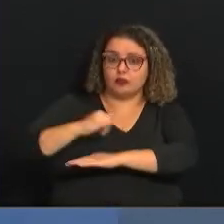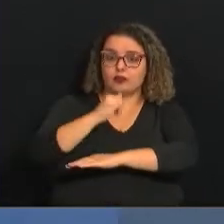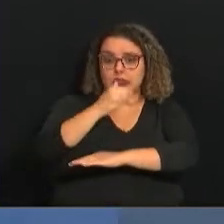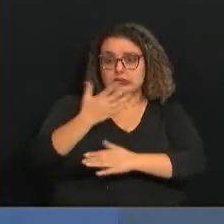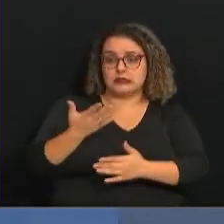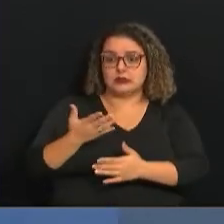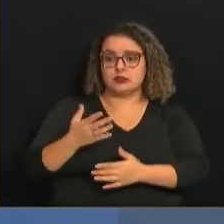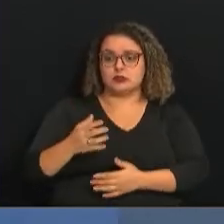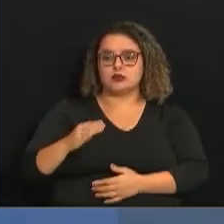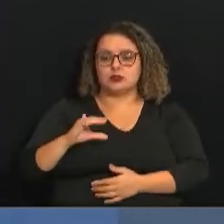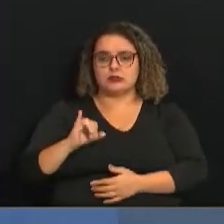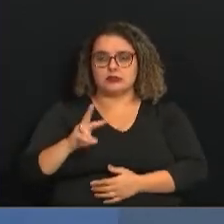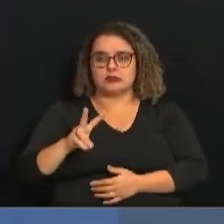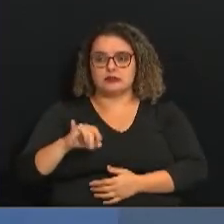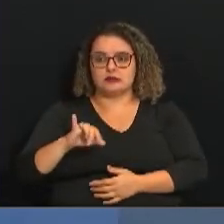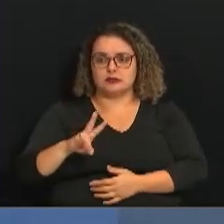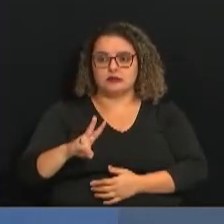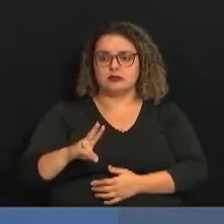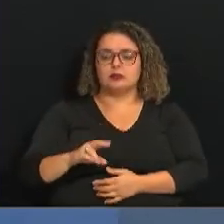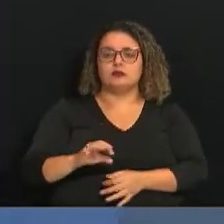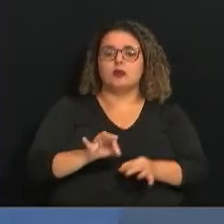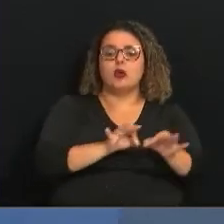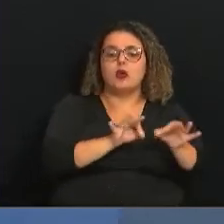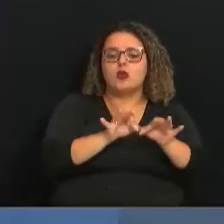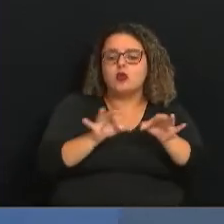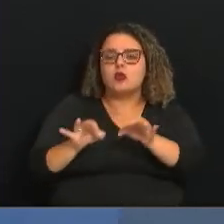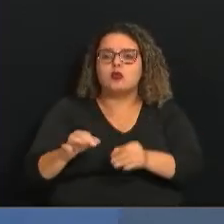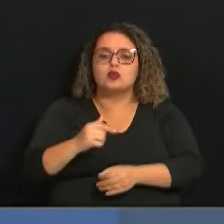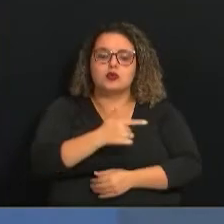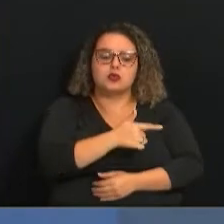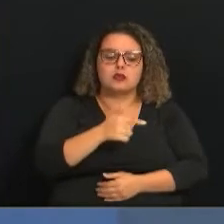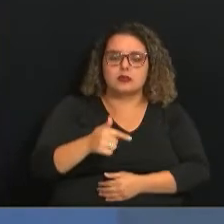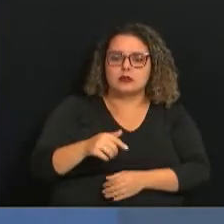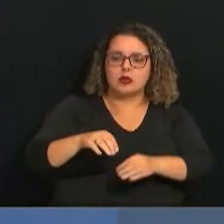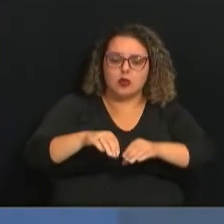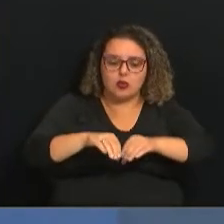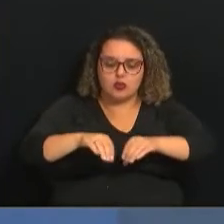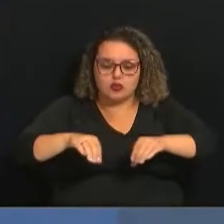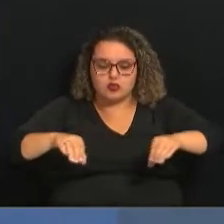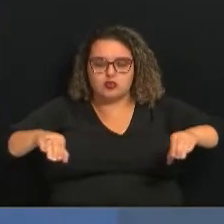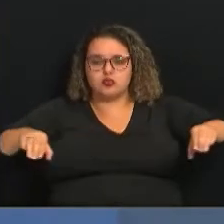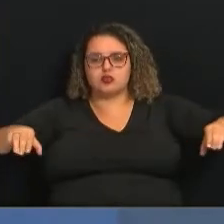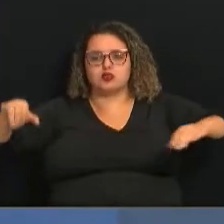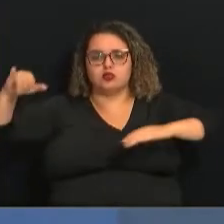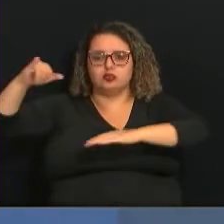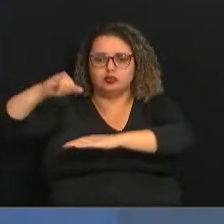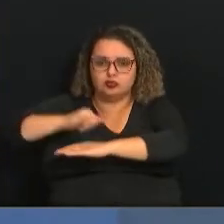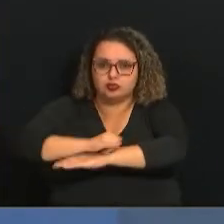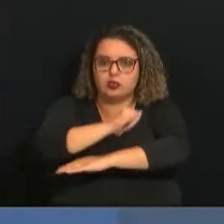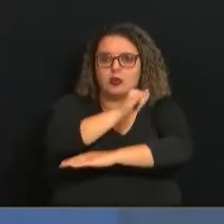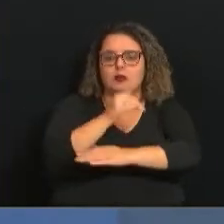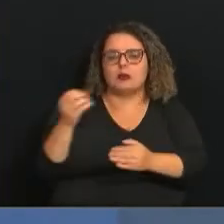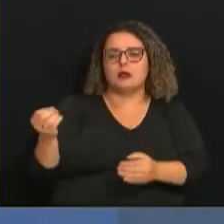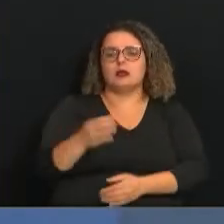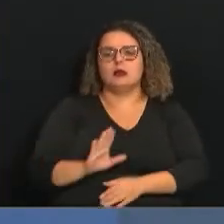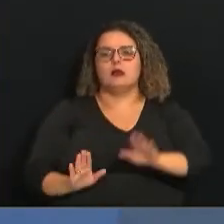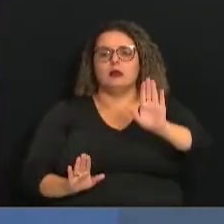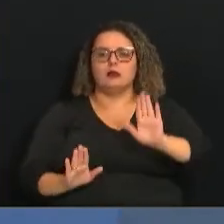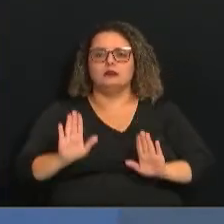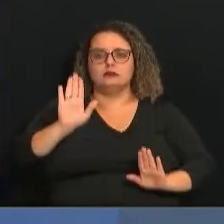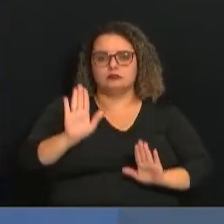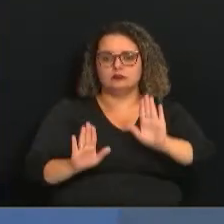aprovou a manutenção dos 27 quilômetros do sítio aeroportuário para a nova licitação do Aeroporto